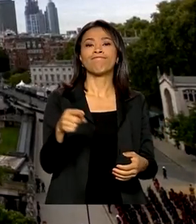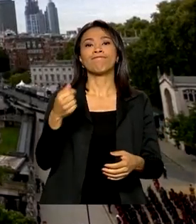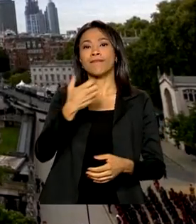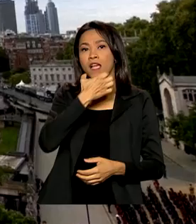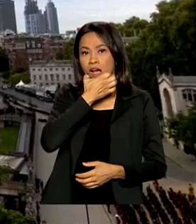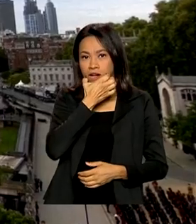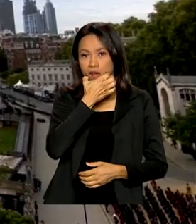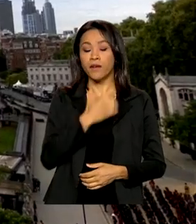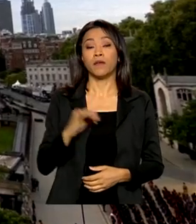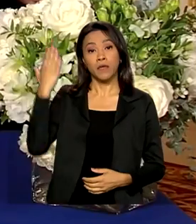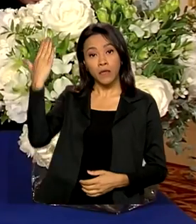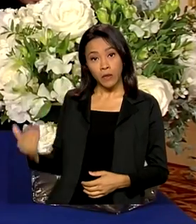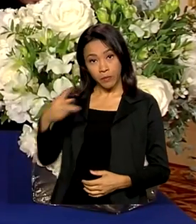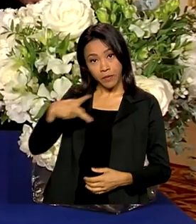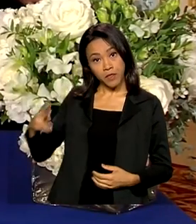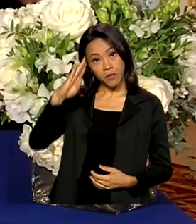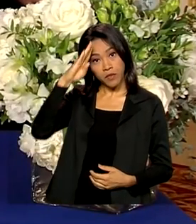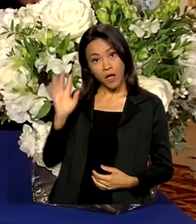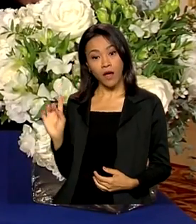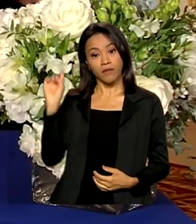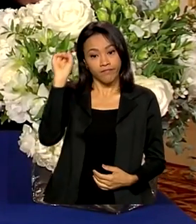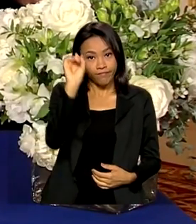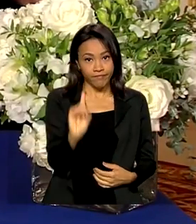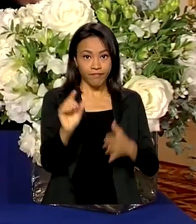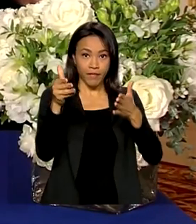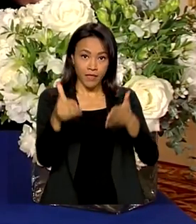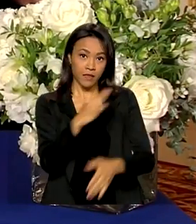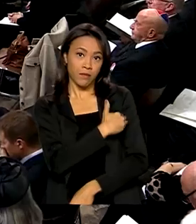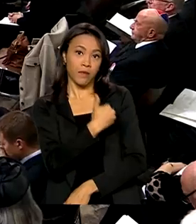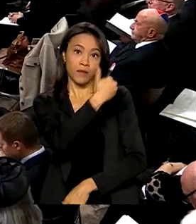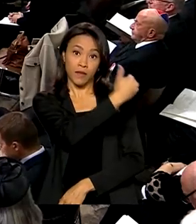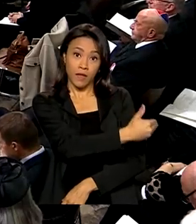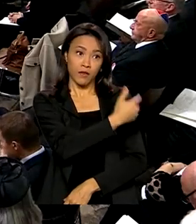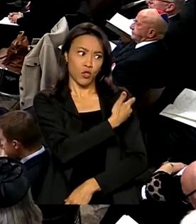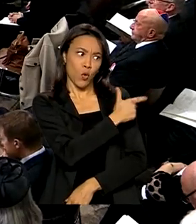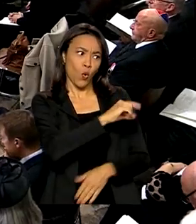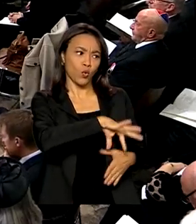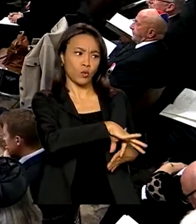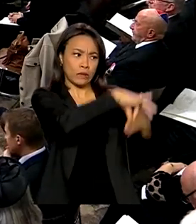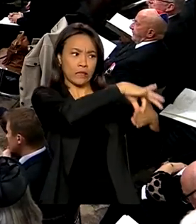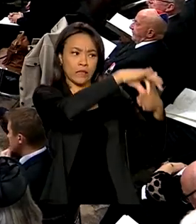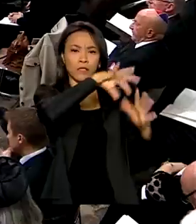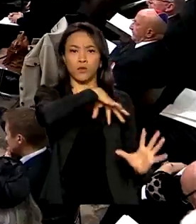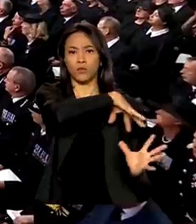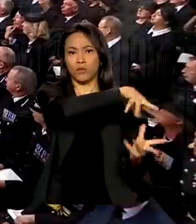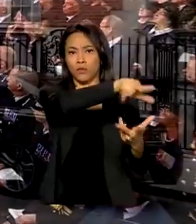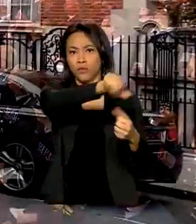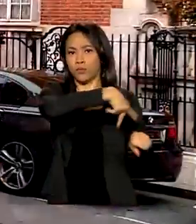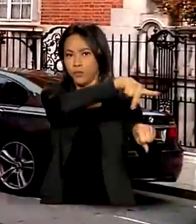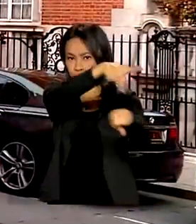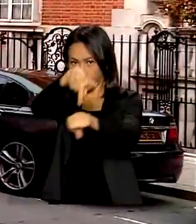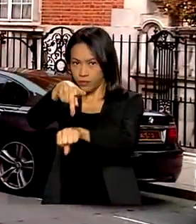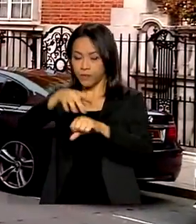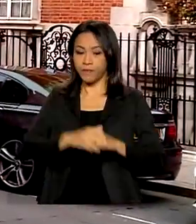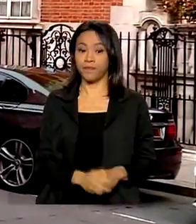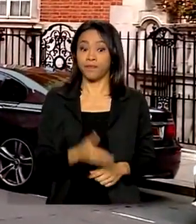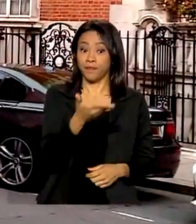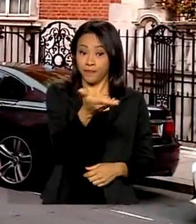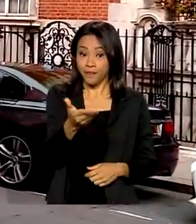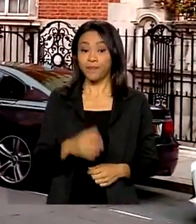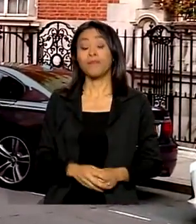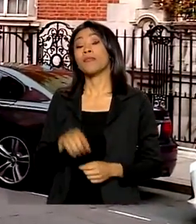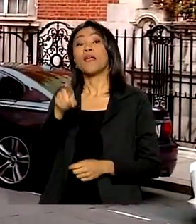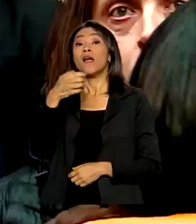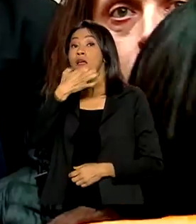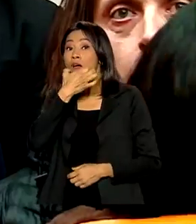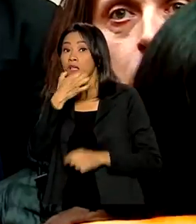Presidente Jair Bolsonaro participa da cerimônia ao lado de outros líderes mundiais. Ponte aérea Inglaterra e Estados